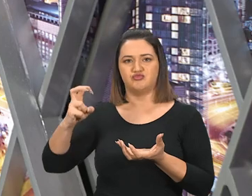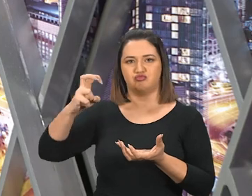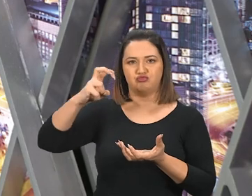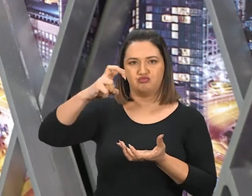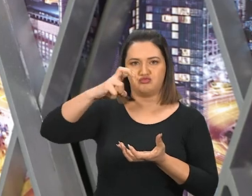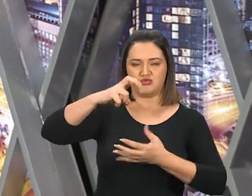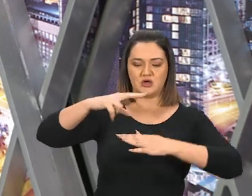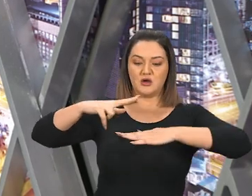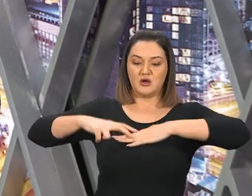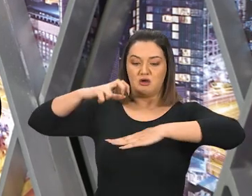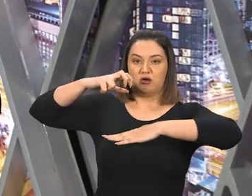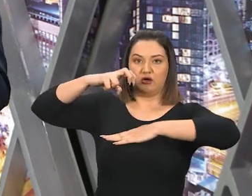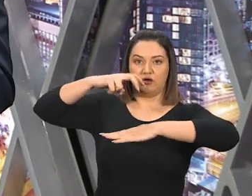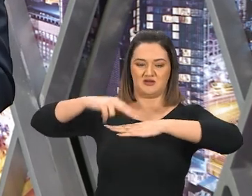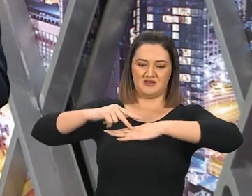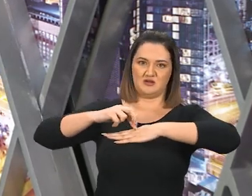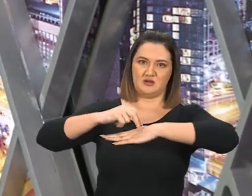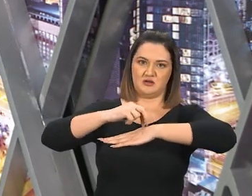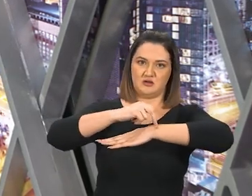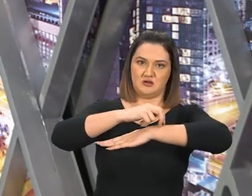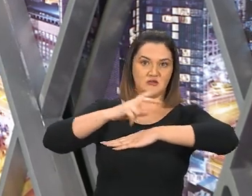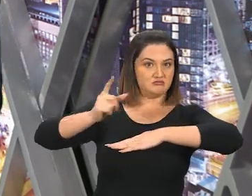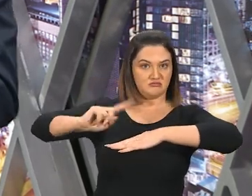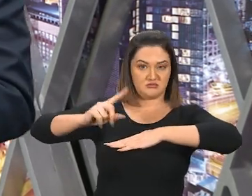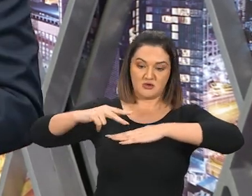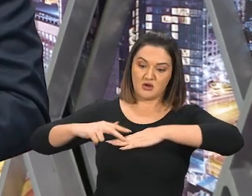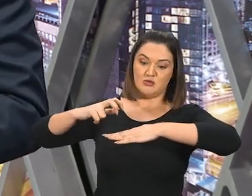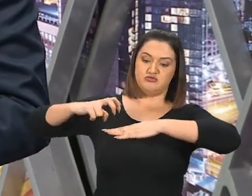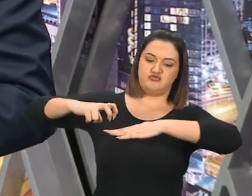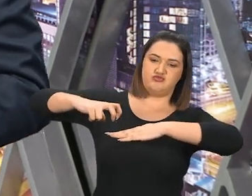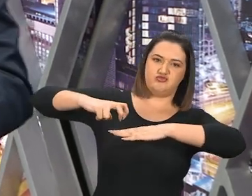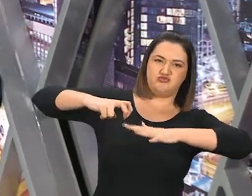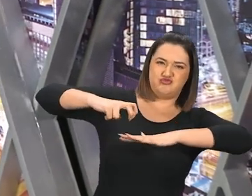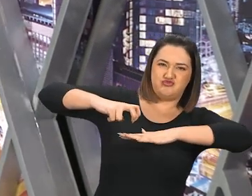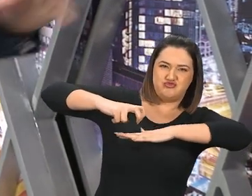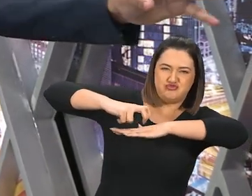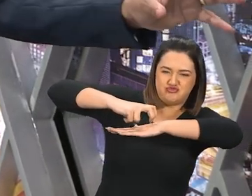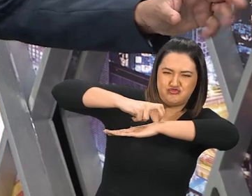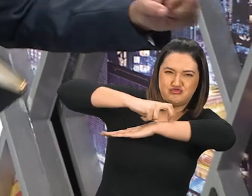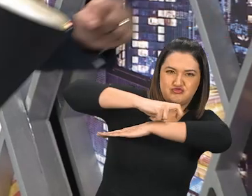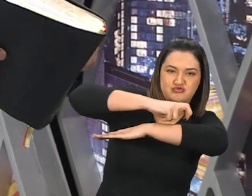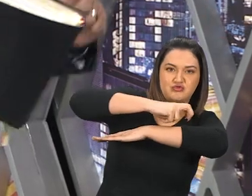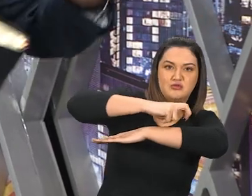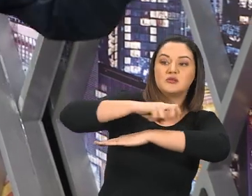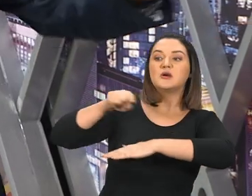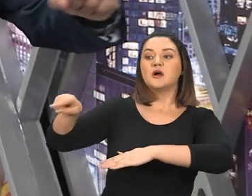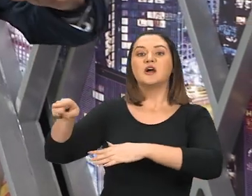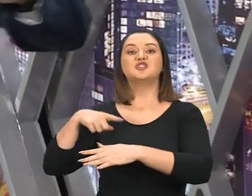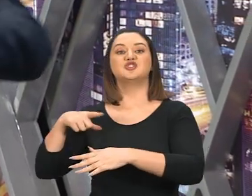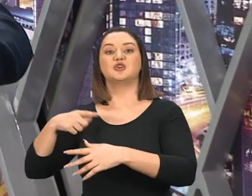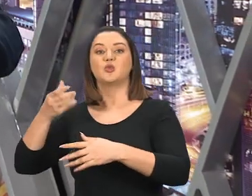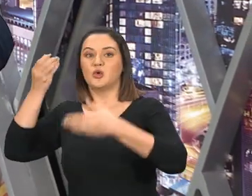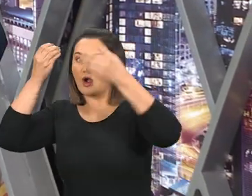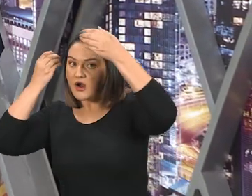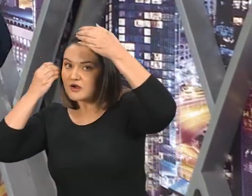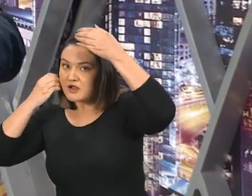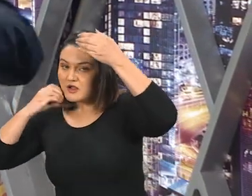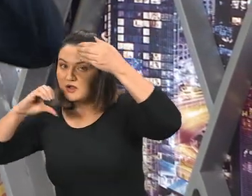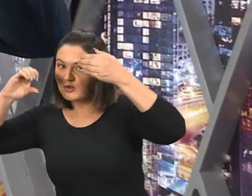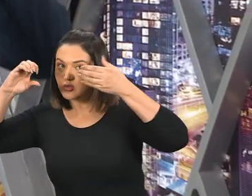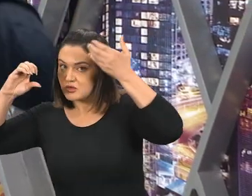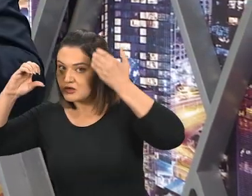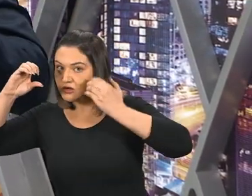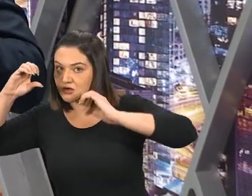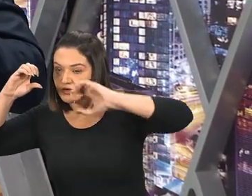E diz, Sobre toda a terra, Mas sem tocar no chão, Isto é, O bode vinha voando. Então, primeiro tinha um carneiro, Que vencia, Que derrotava, Que era o bom, E